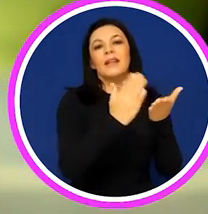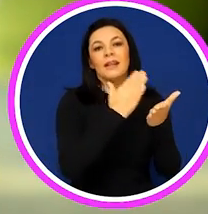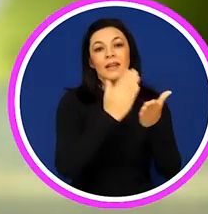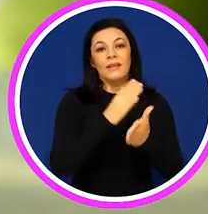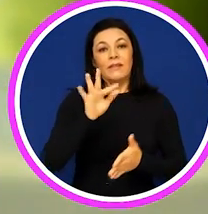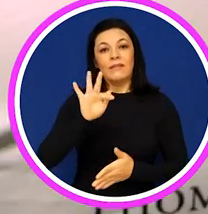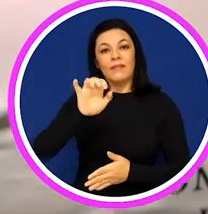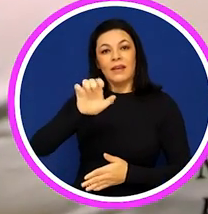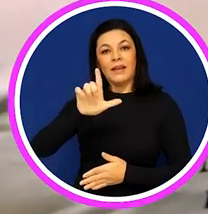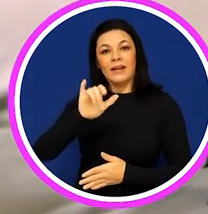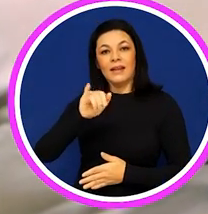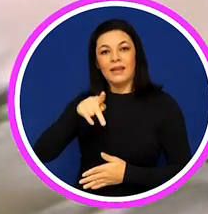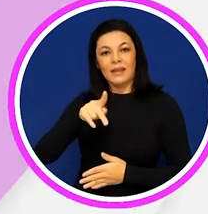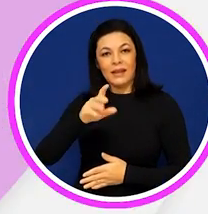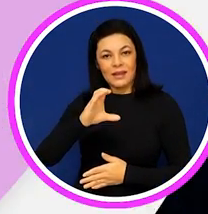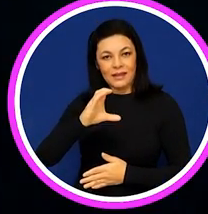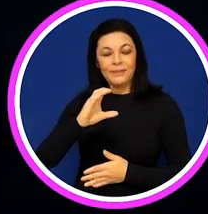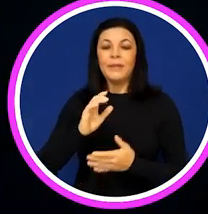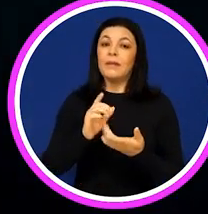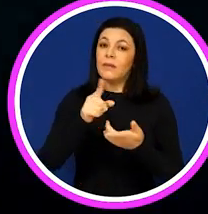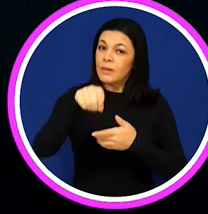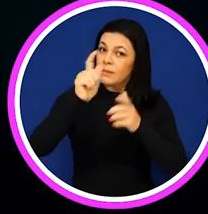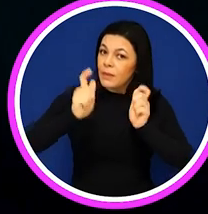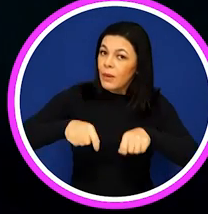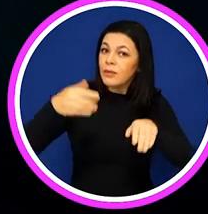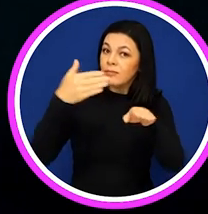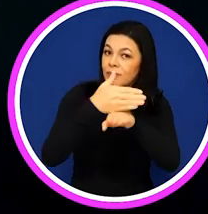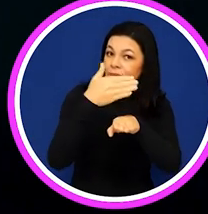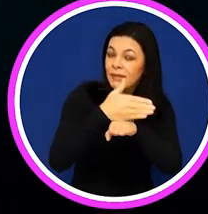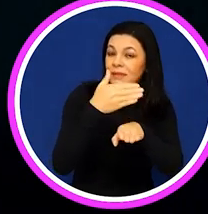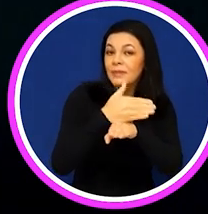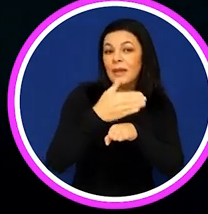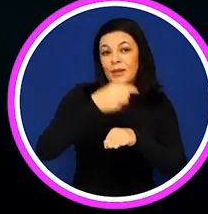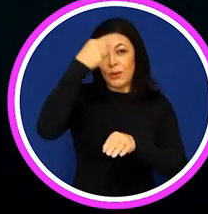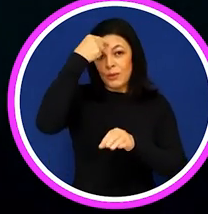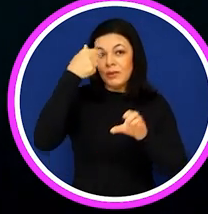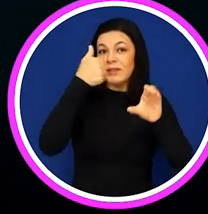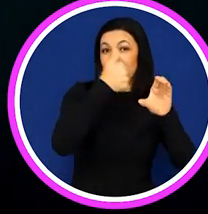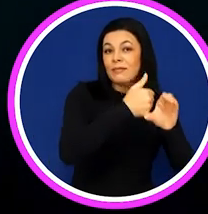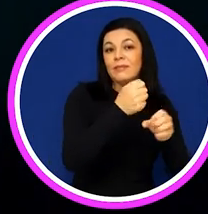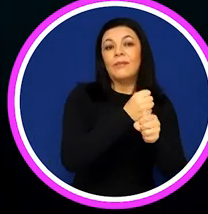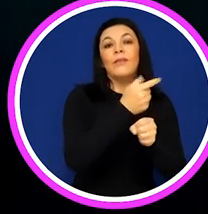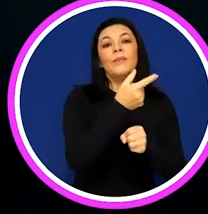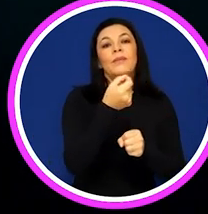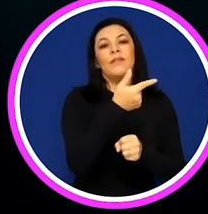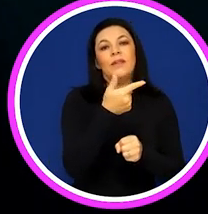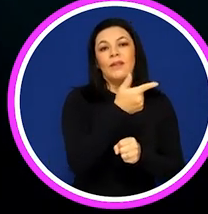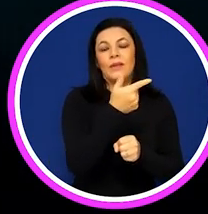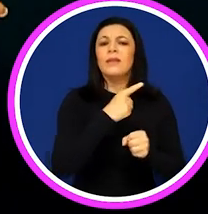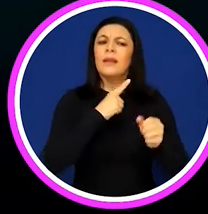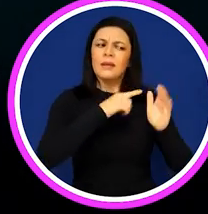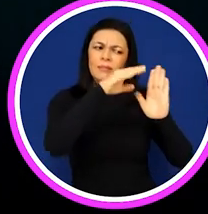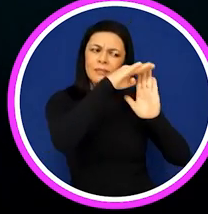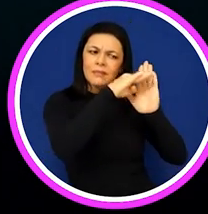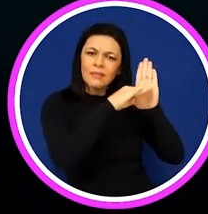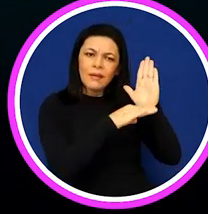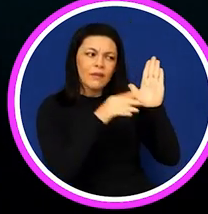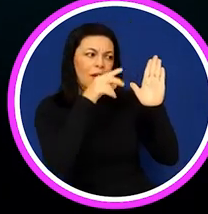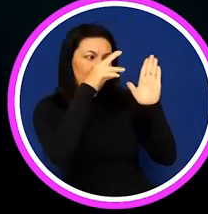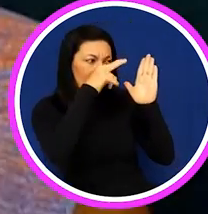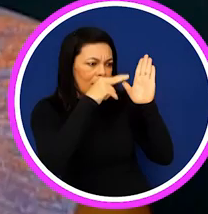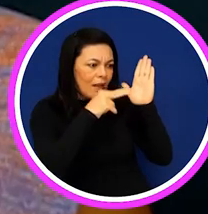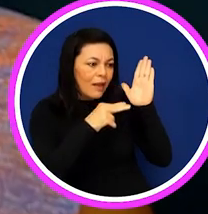evangélica do Brasil, a Felic. Faça parte da Consciência Cristã 2022 e explore ao máximo a nossa